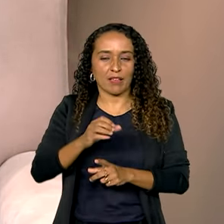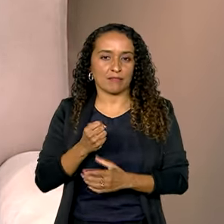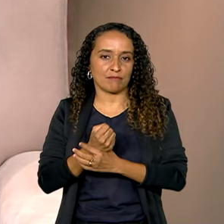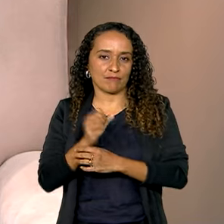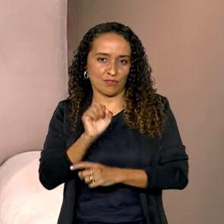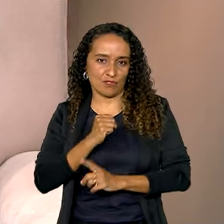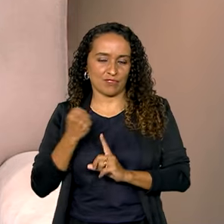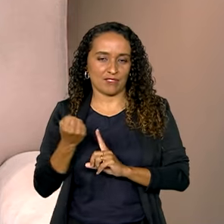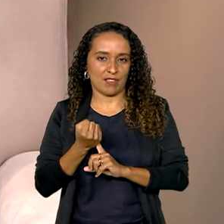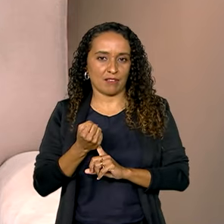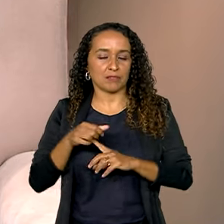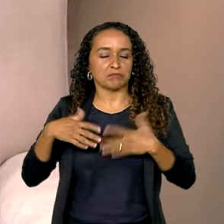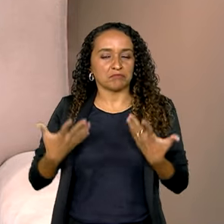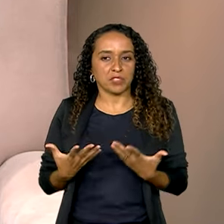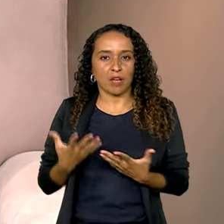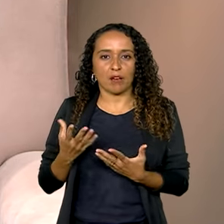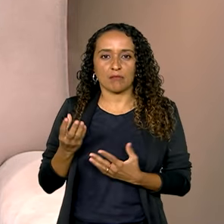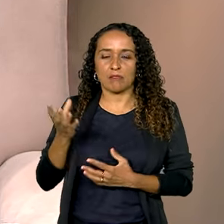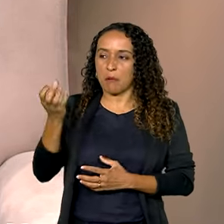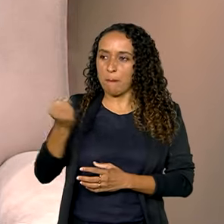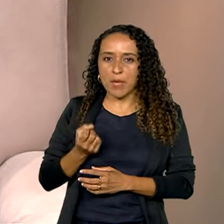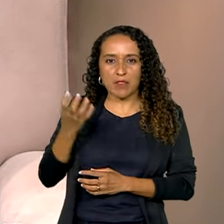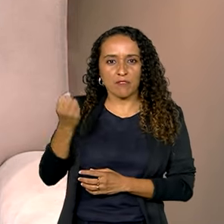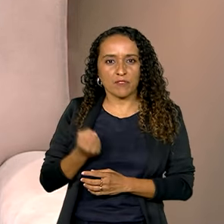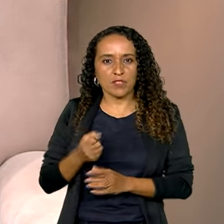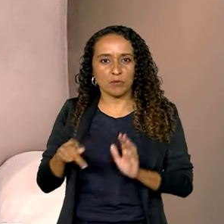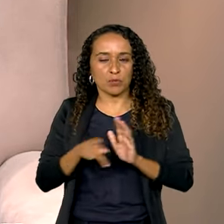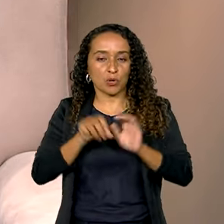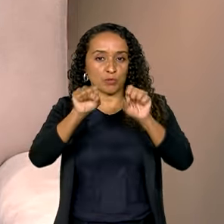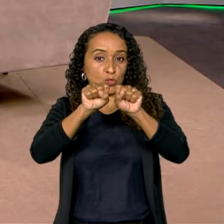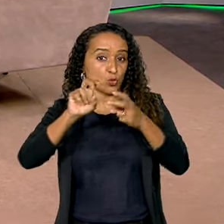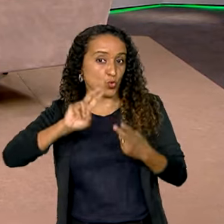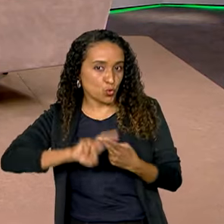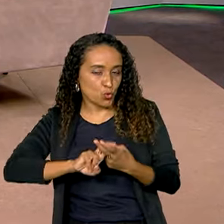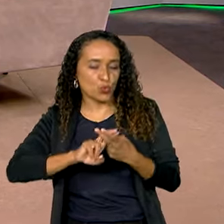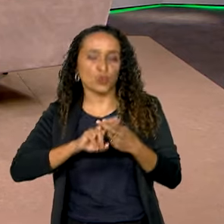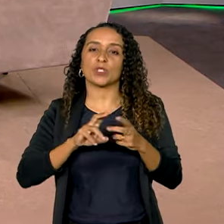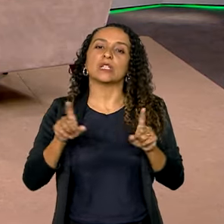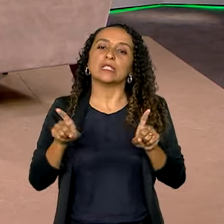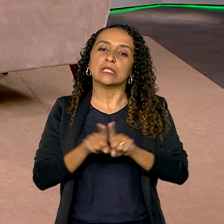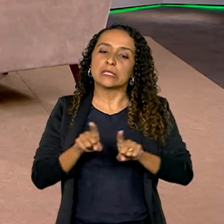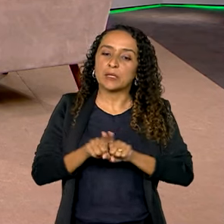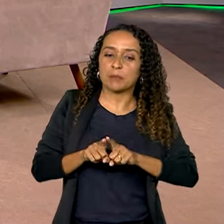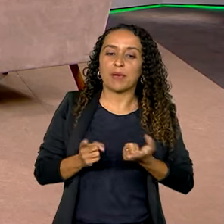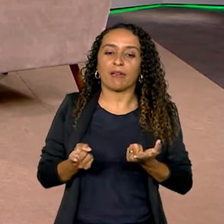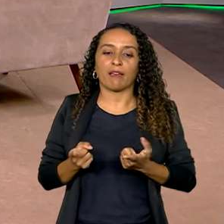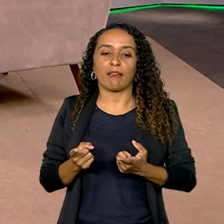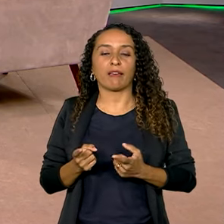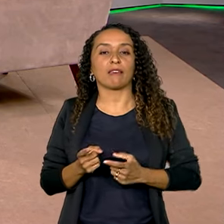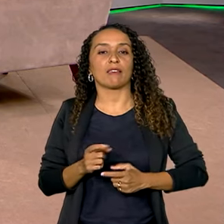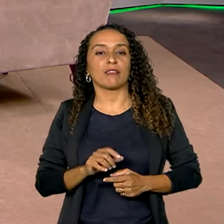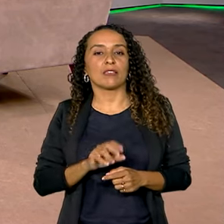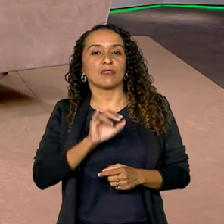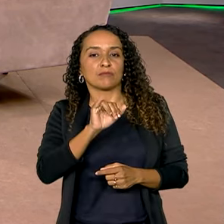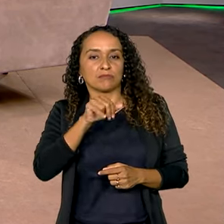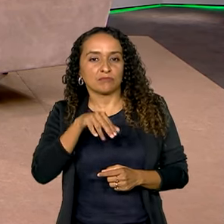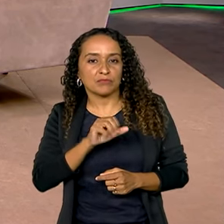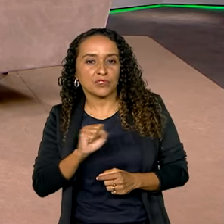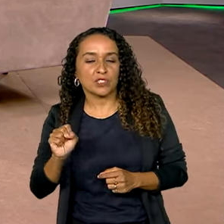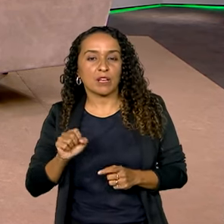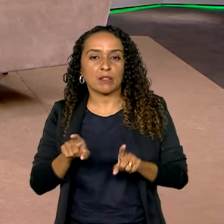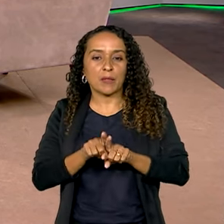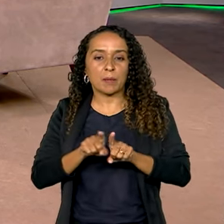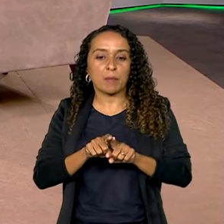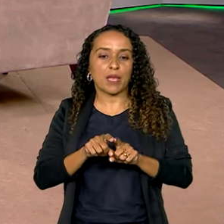Ou seja, benefícios do Sistema Único de Saúde, benefícios do Sistema Único de Assistência Social e dos regimes de